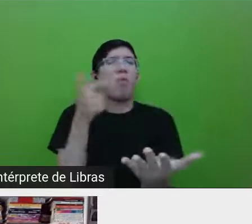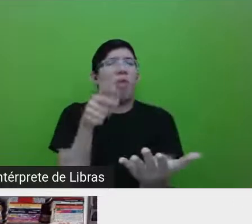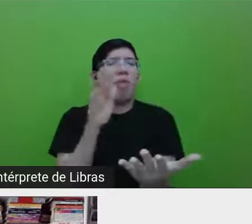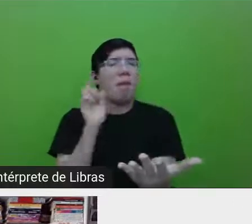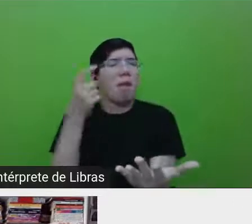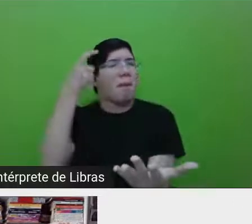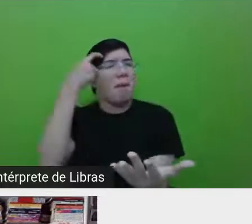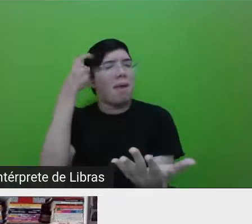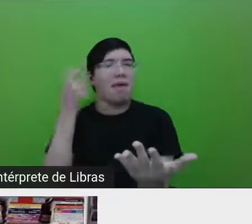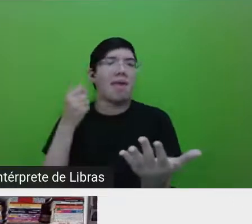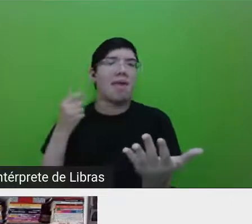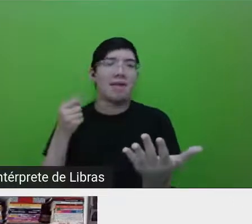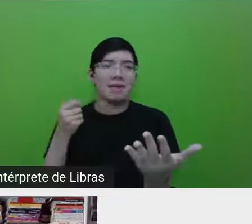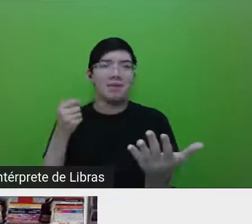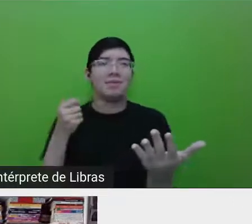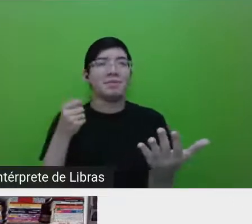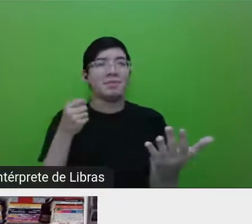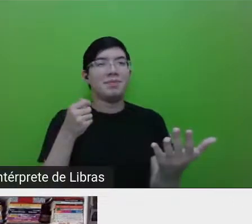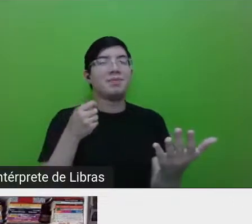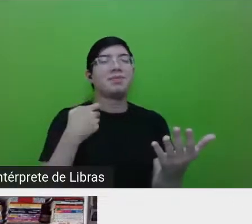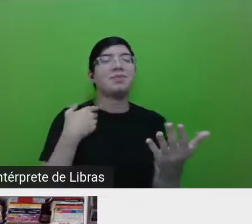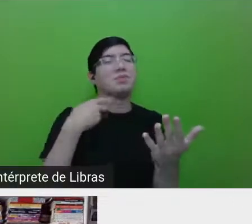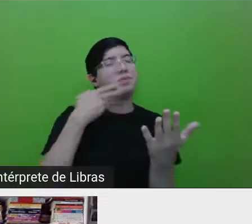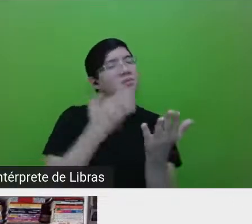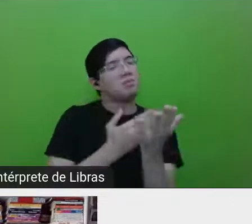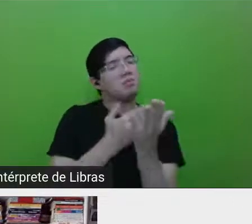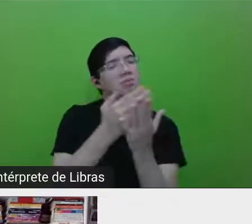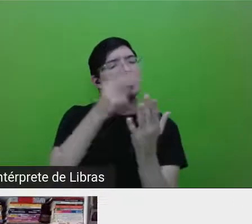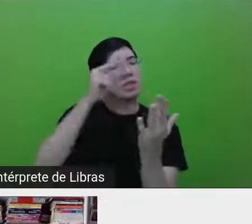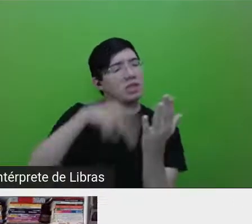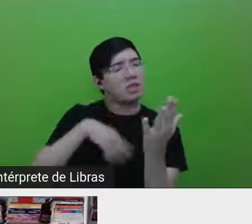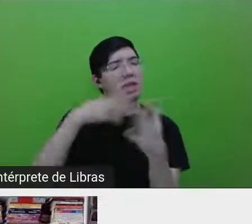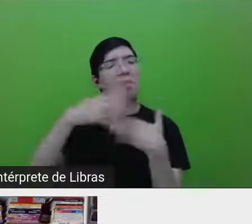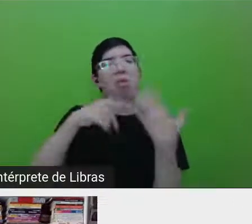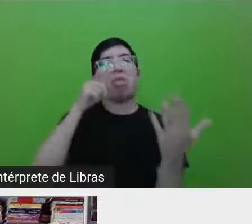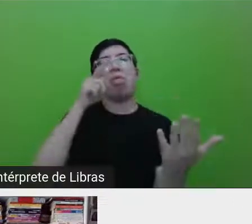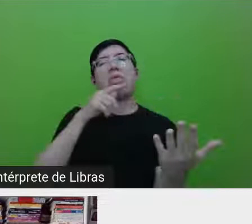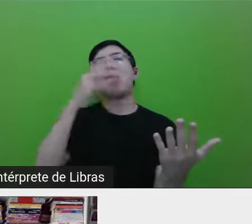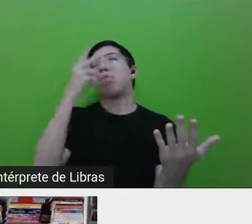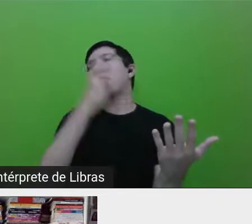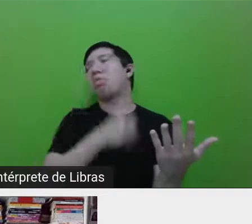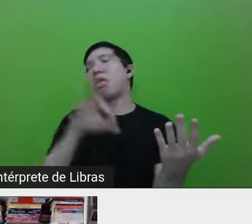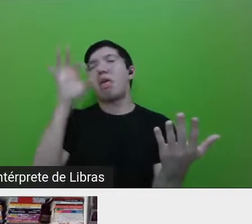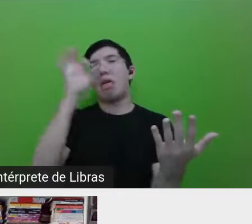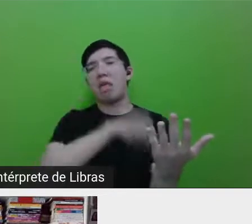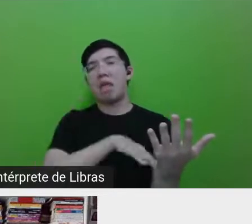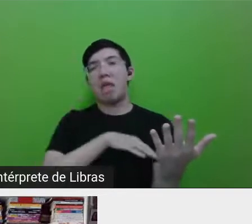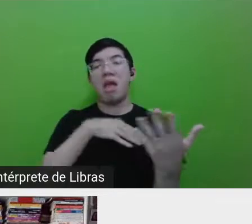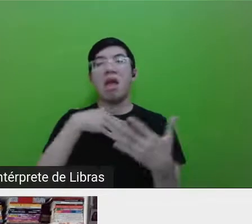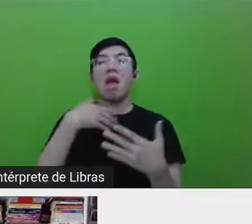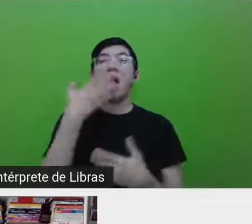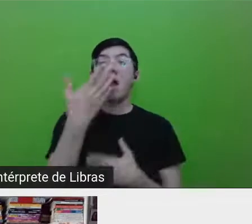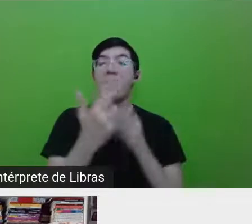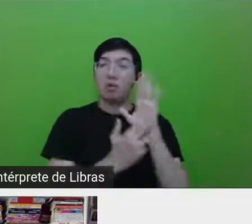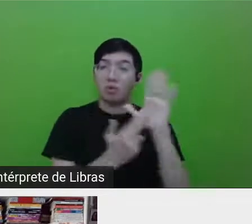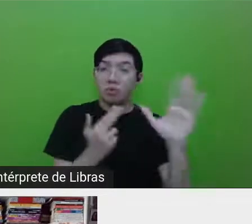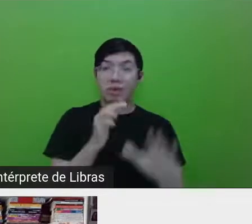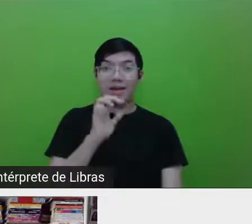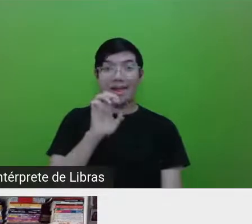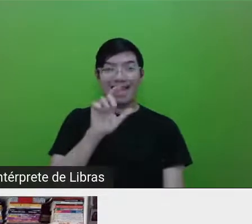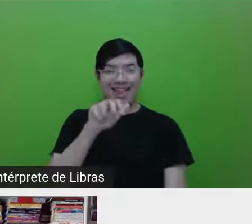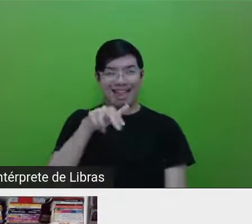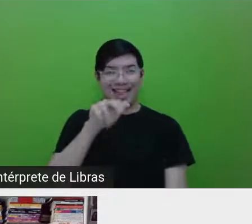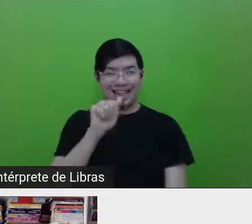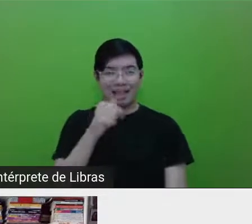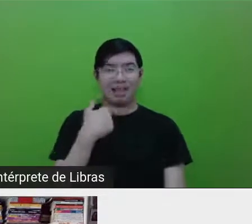começar a ler e perder o interesse. Então, o meu encontro com a Helena Ferrante, ele começou a partir dos livros